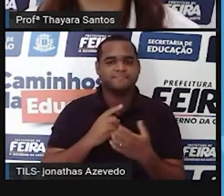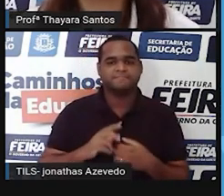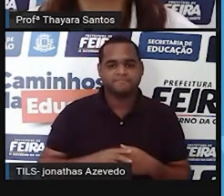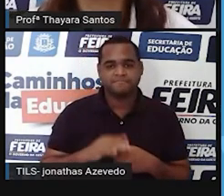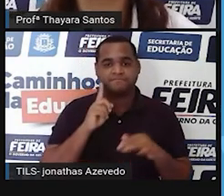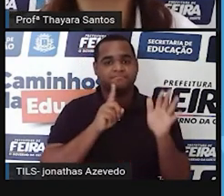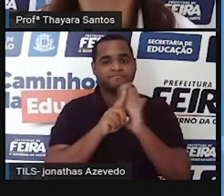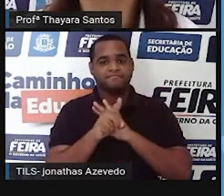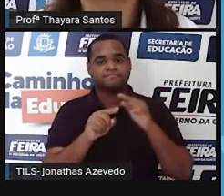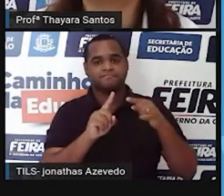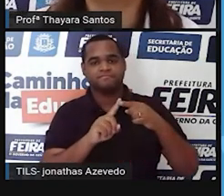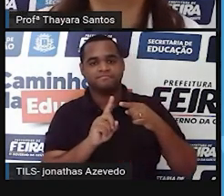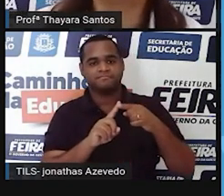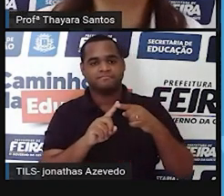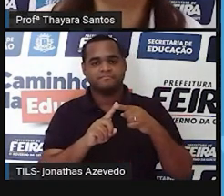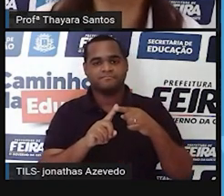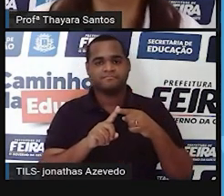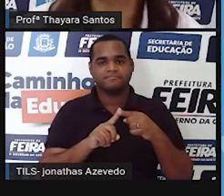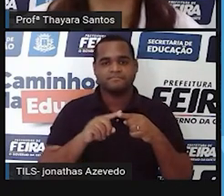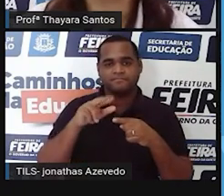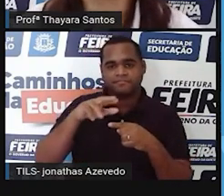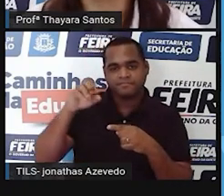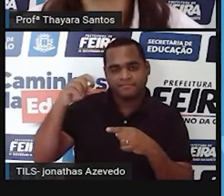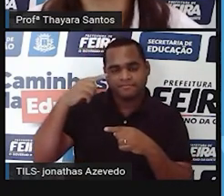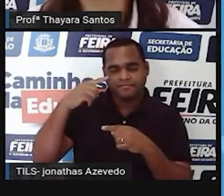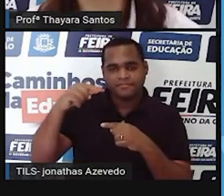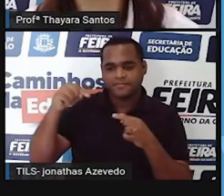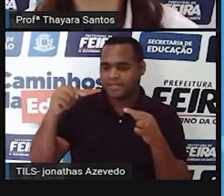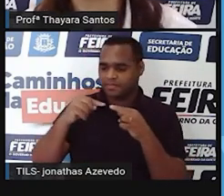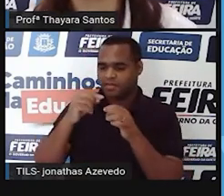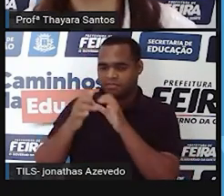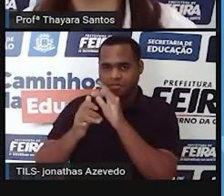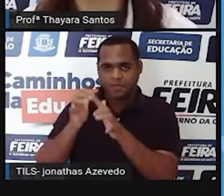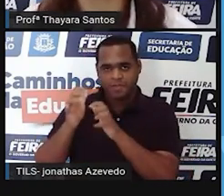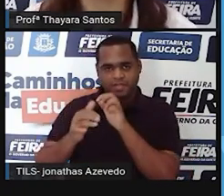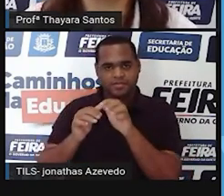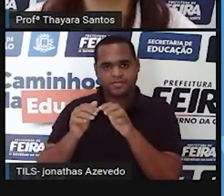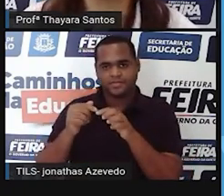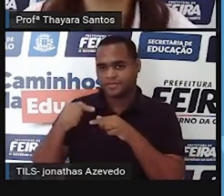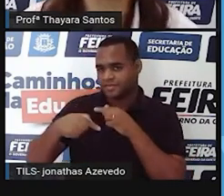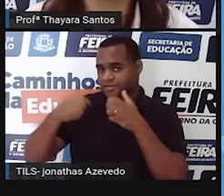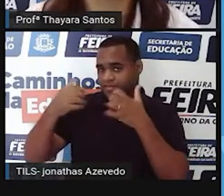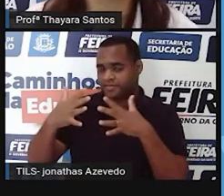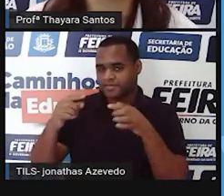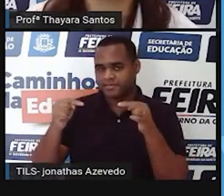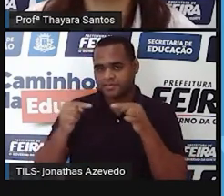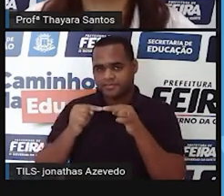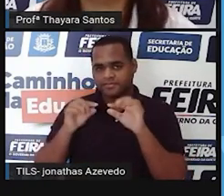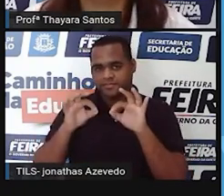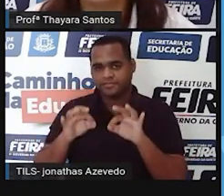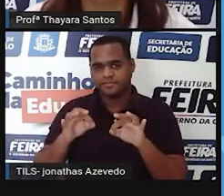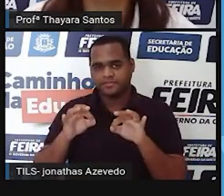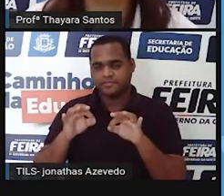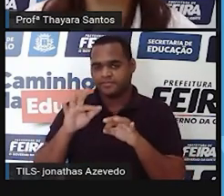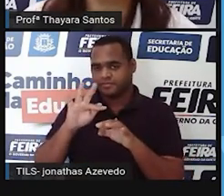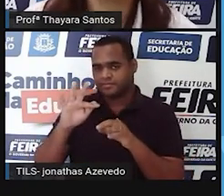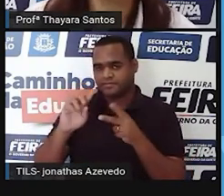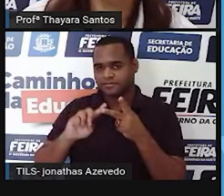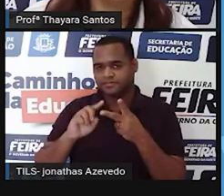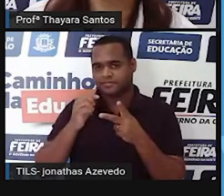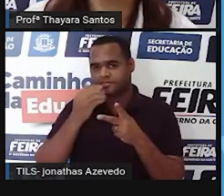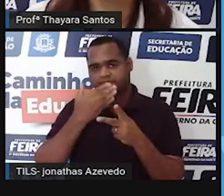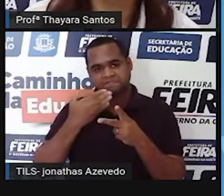Primeira pergunta. Os nucleotídeos que formam a molécula do material genético são formados basicamente por fosfato,